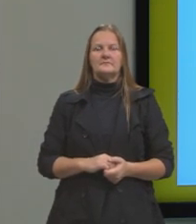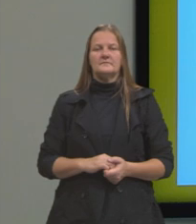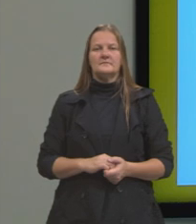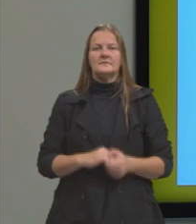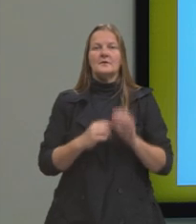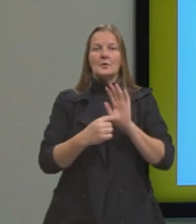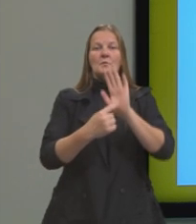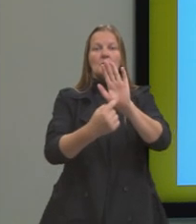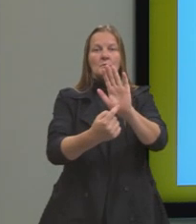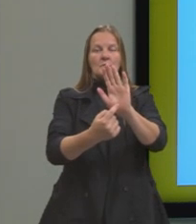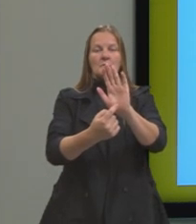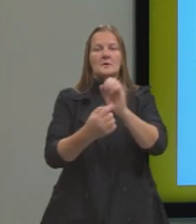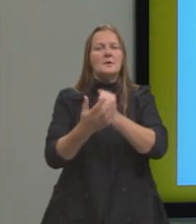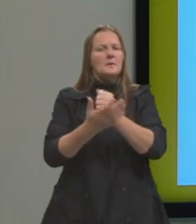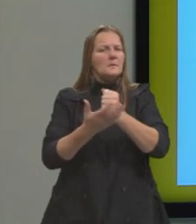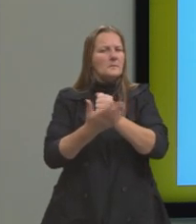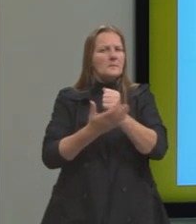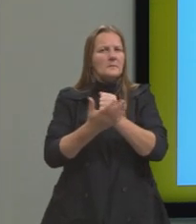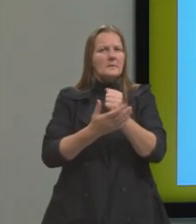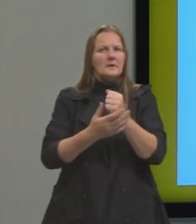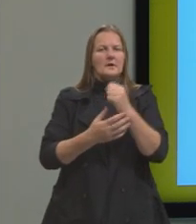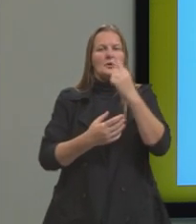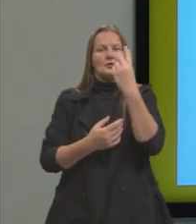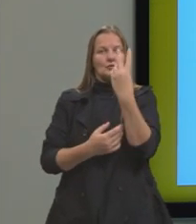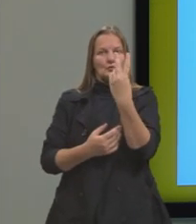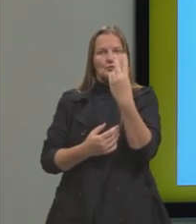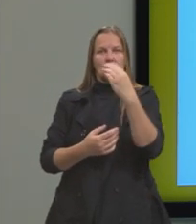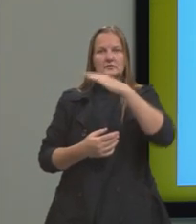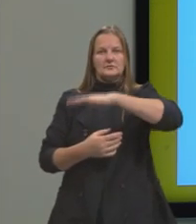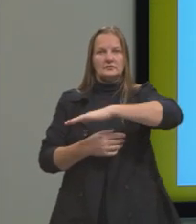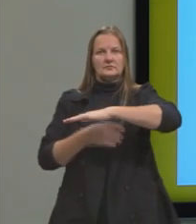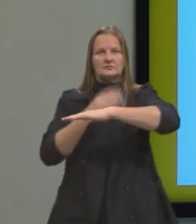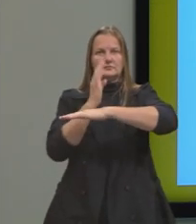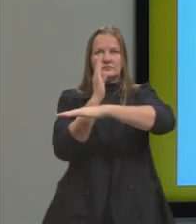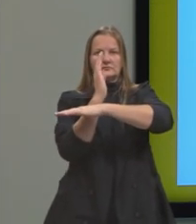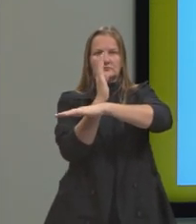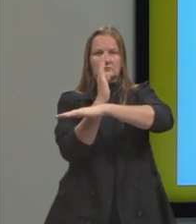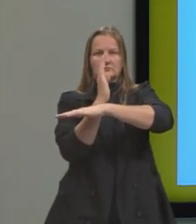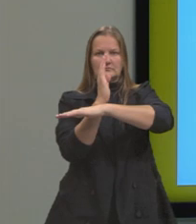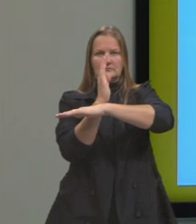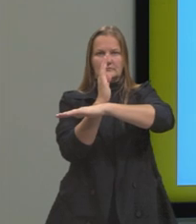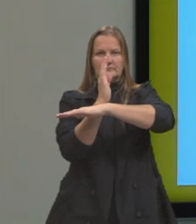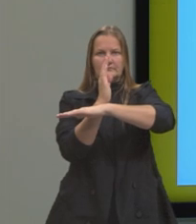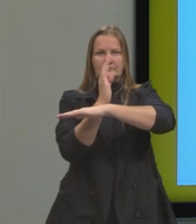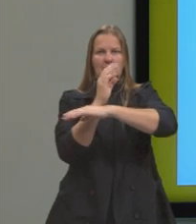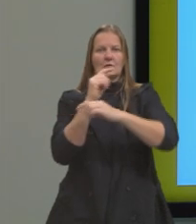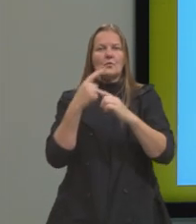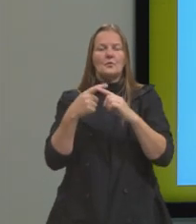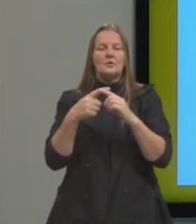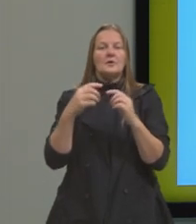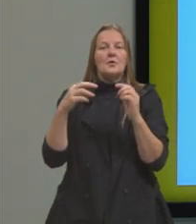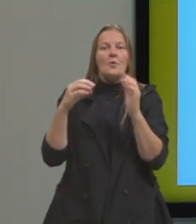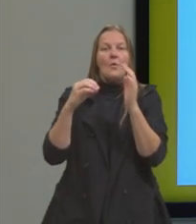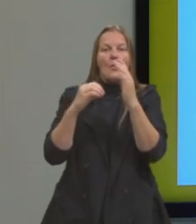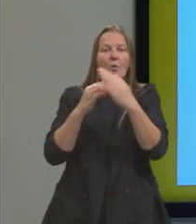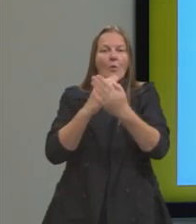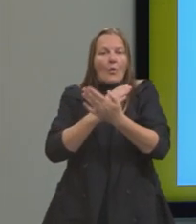eu trouxe aqui, basicamente, eu tinha o quê? Duas retas e fiz uma referência, então, à origem desse sistema.